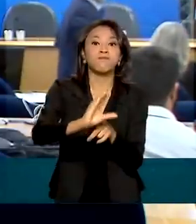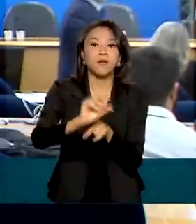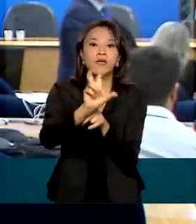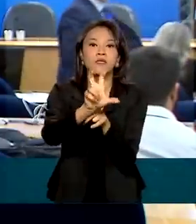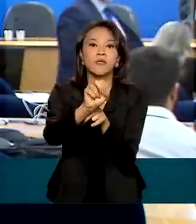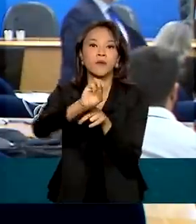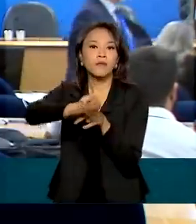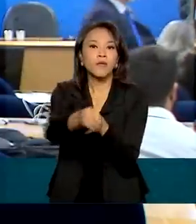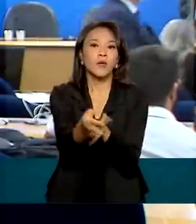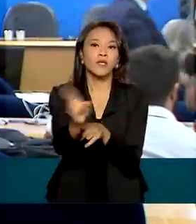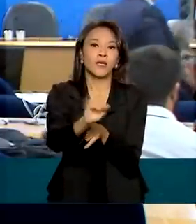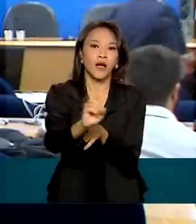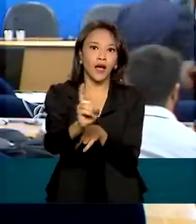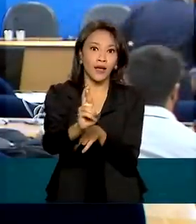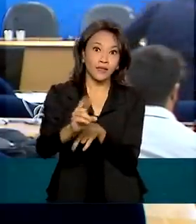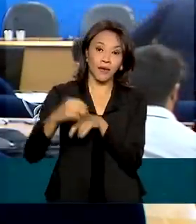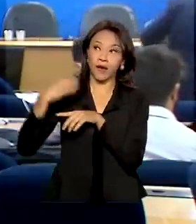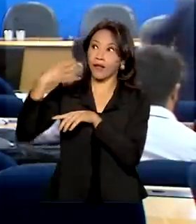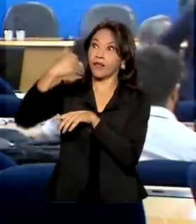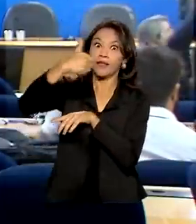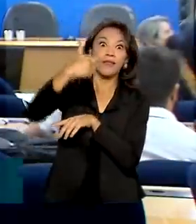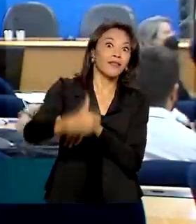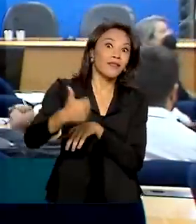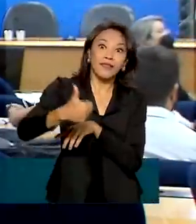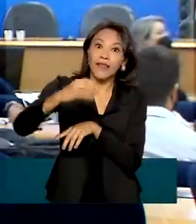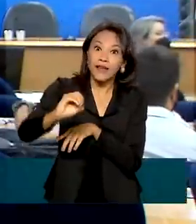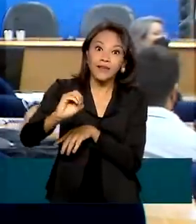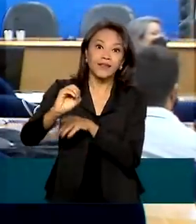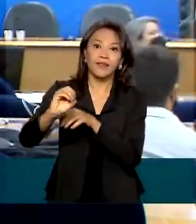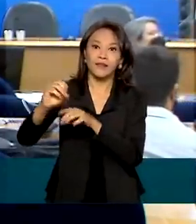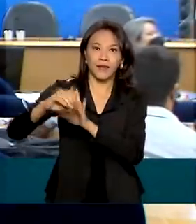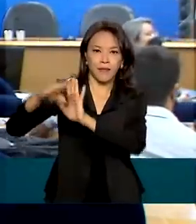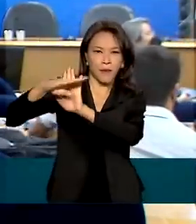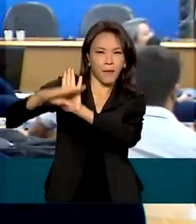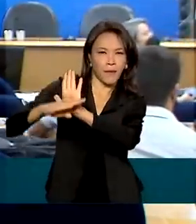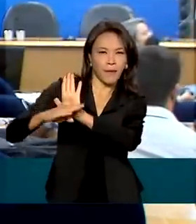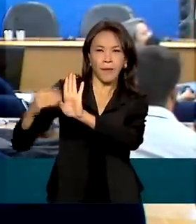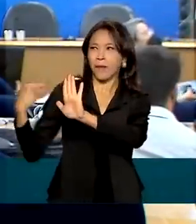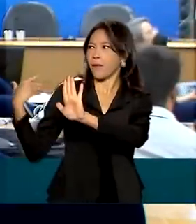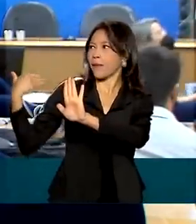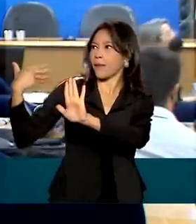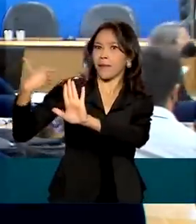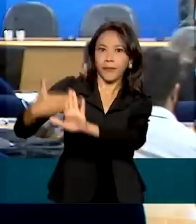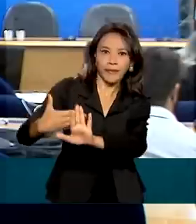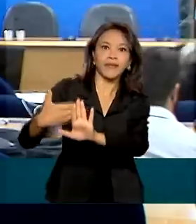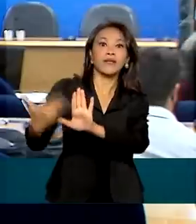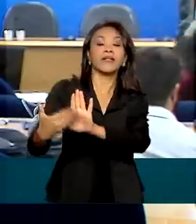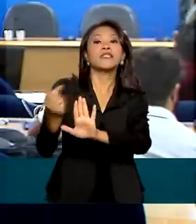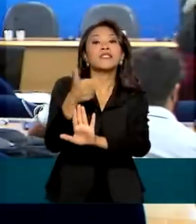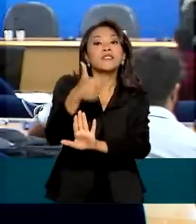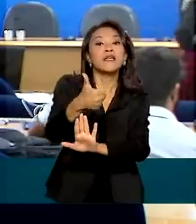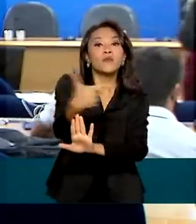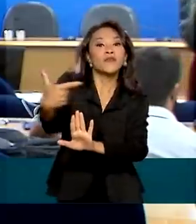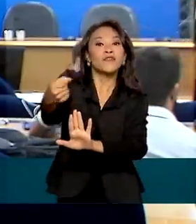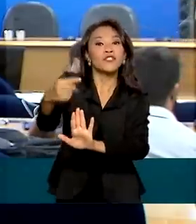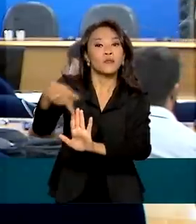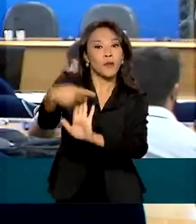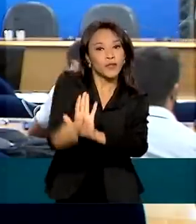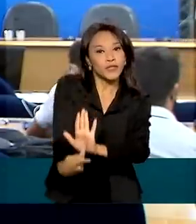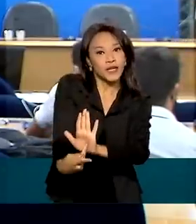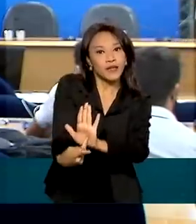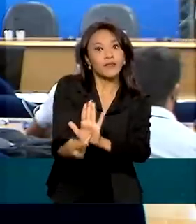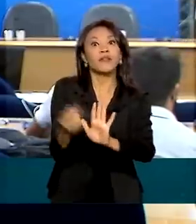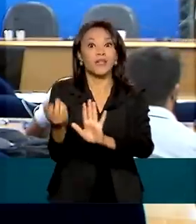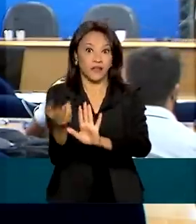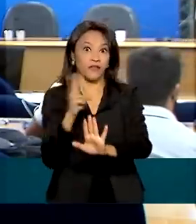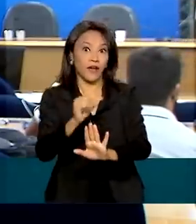de reais para a décima edição do programa, que vai selecionar cerca de 120 projetos e contemplar 7